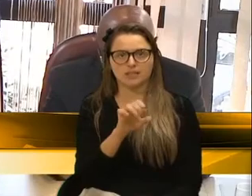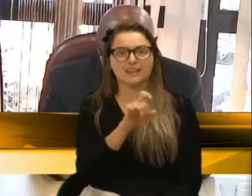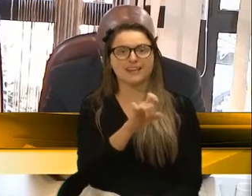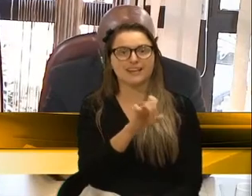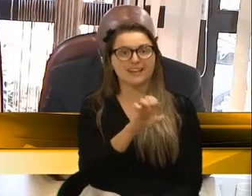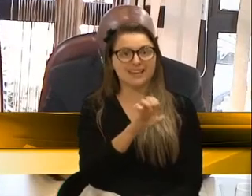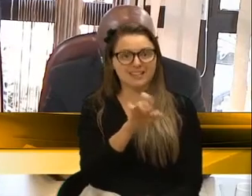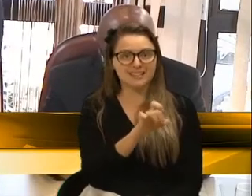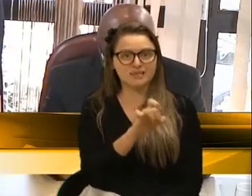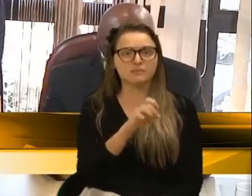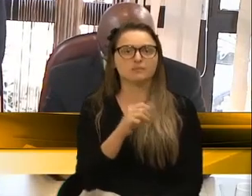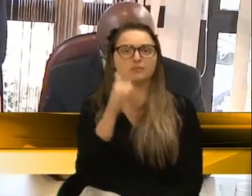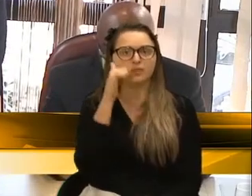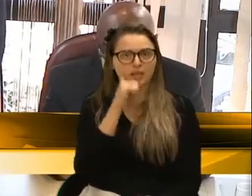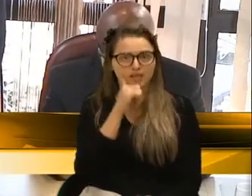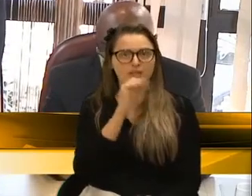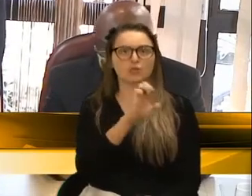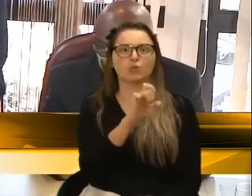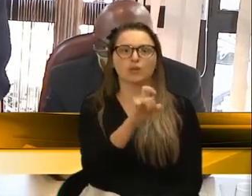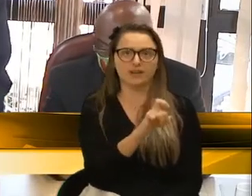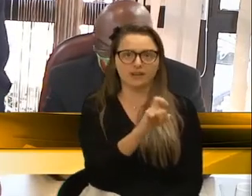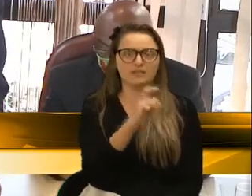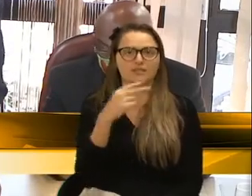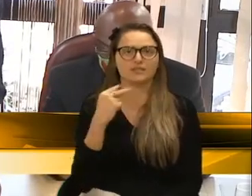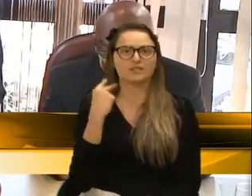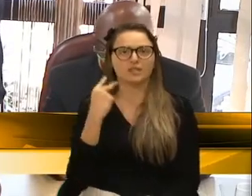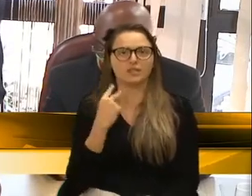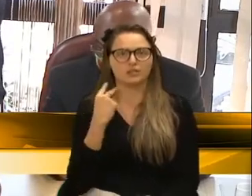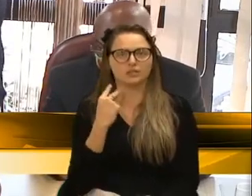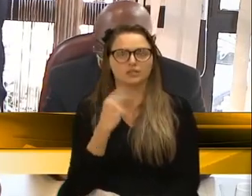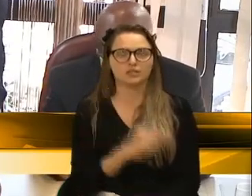-vereador, Amadeu Ues, que passou desta casa. Era isso.